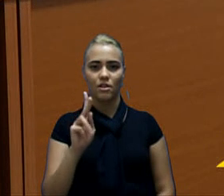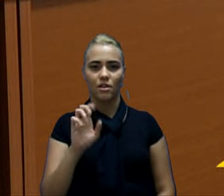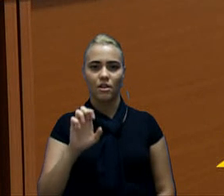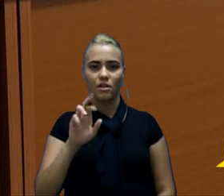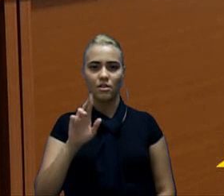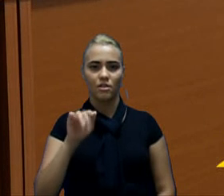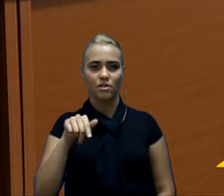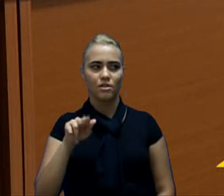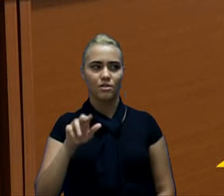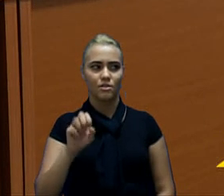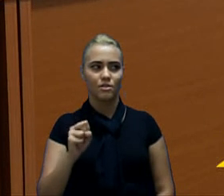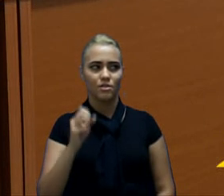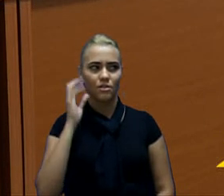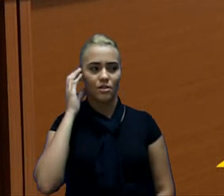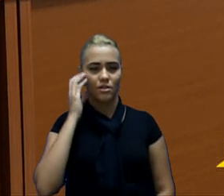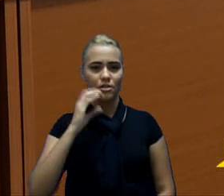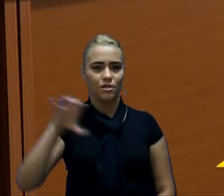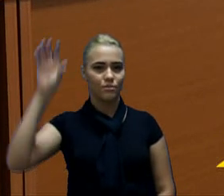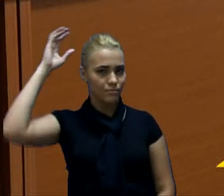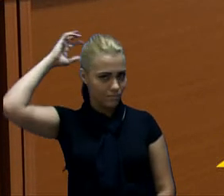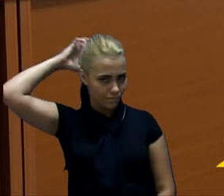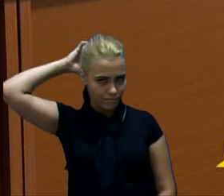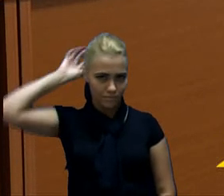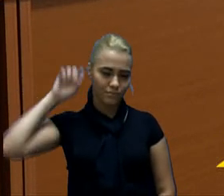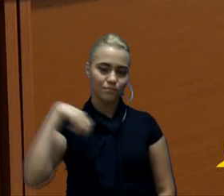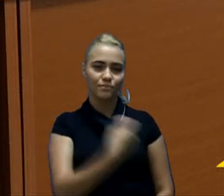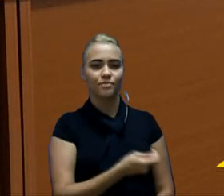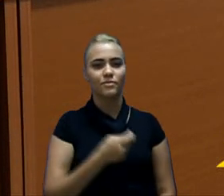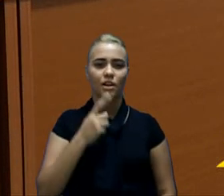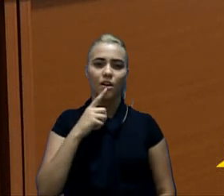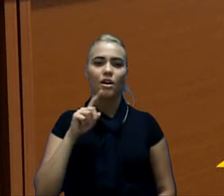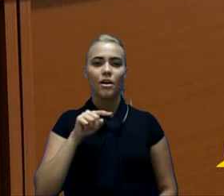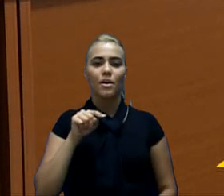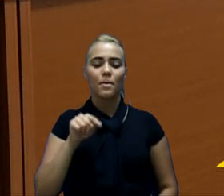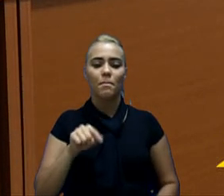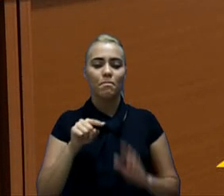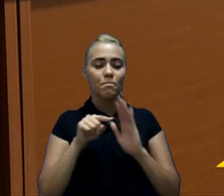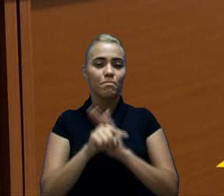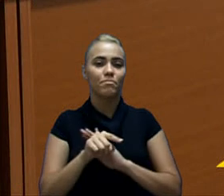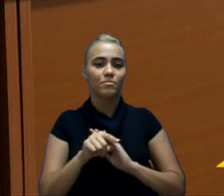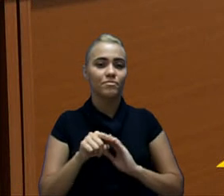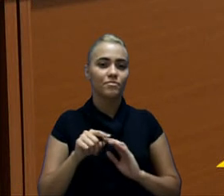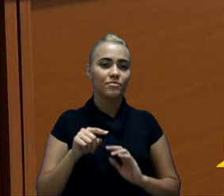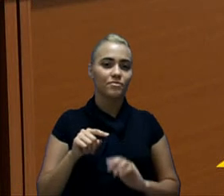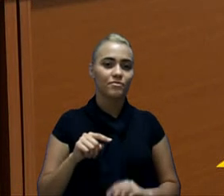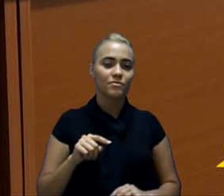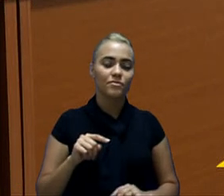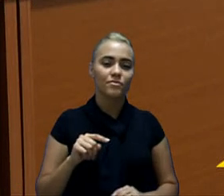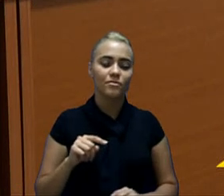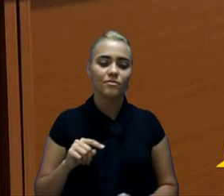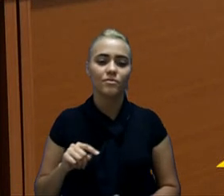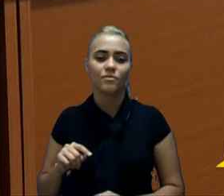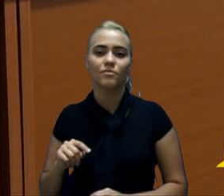Secretário, até continuando a pergunta da vereadora, tem concurso feito, homologado